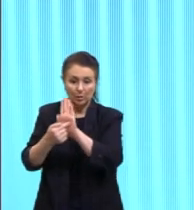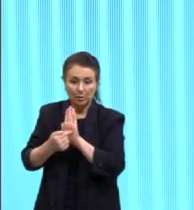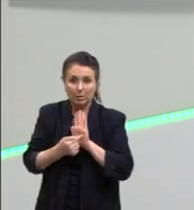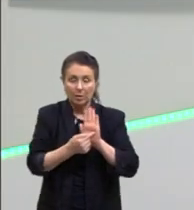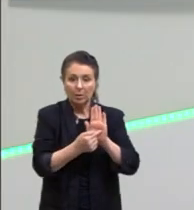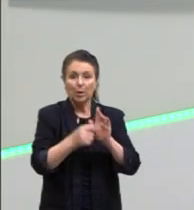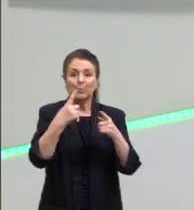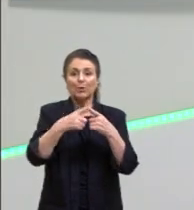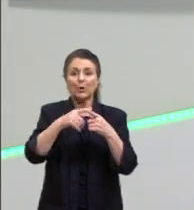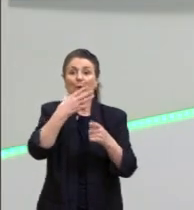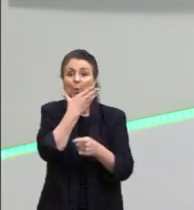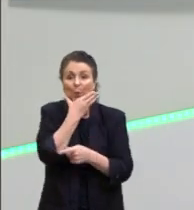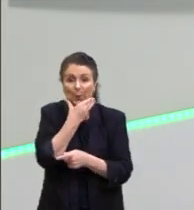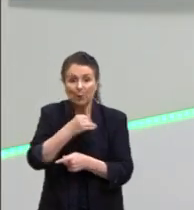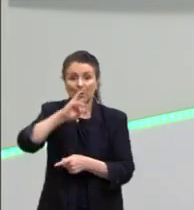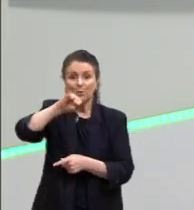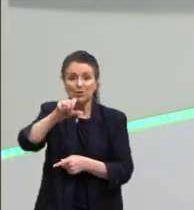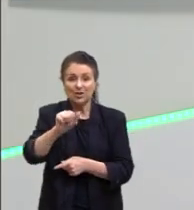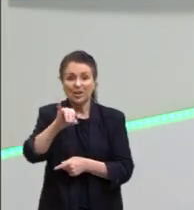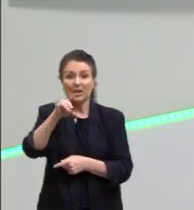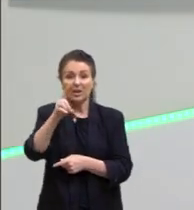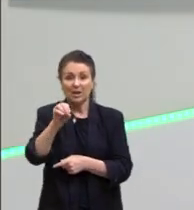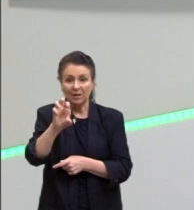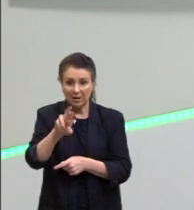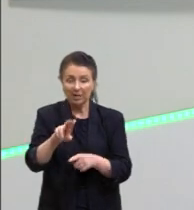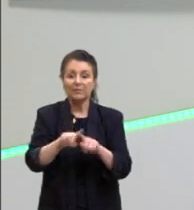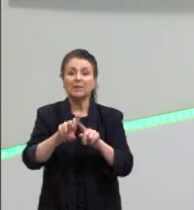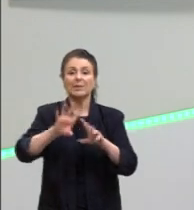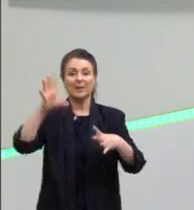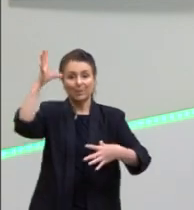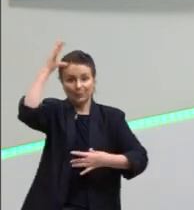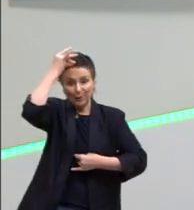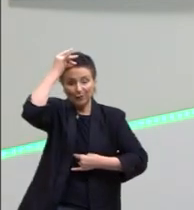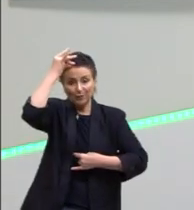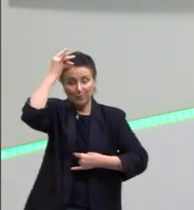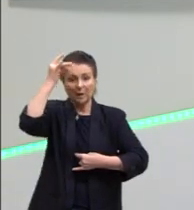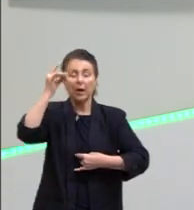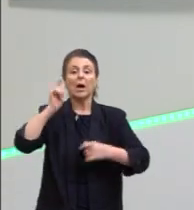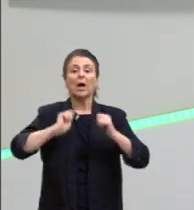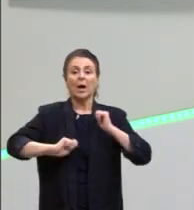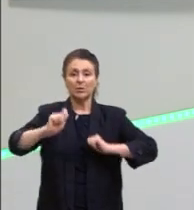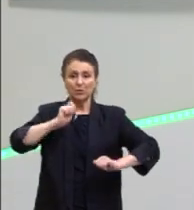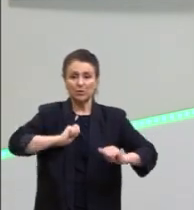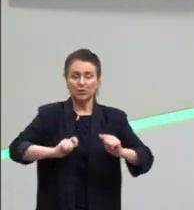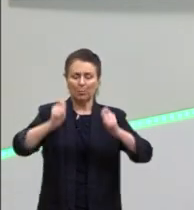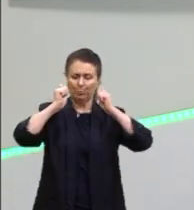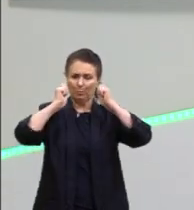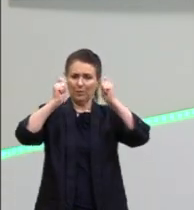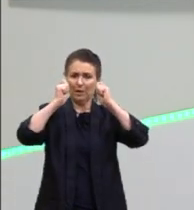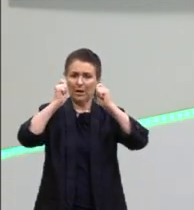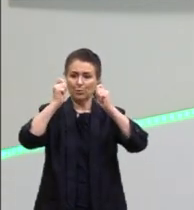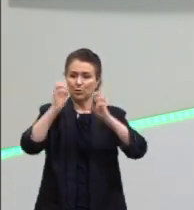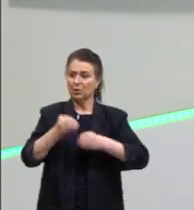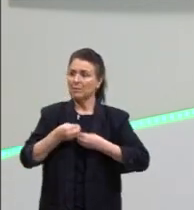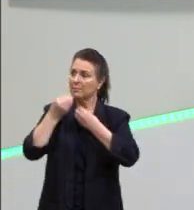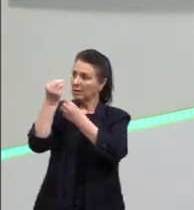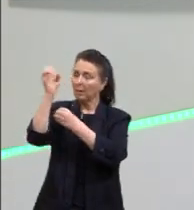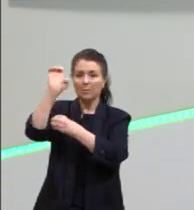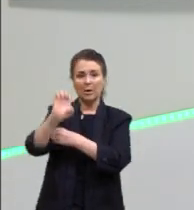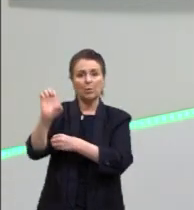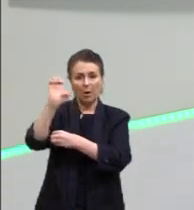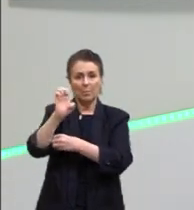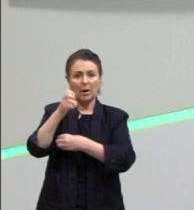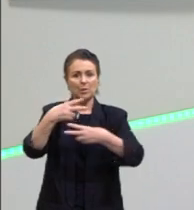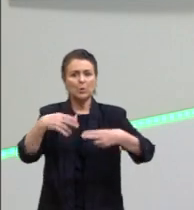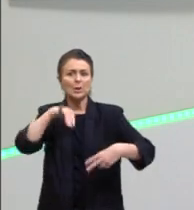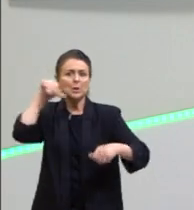Jaider faz isso também como uma performance artística, remetendo a um protesto de entregar para a Europa os danos